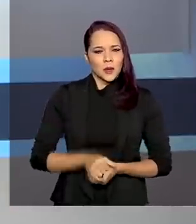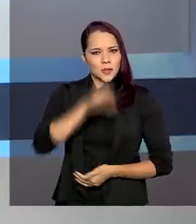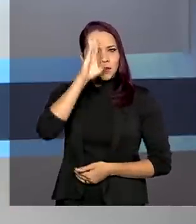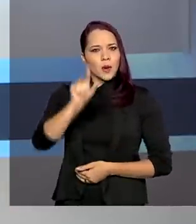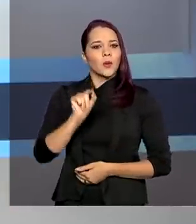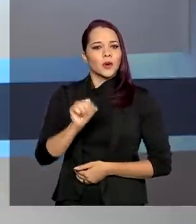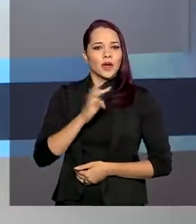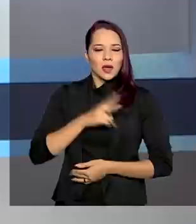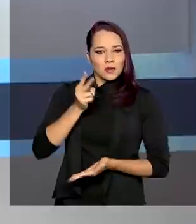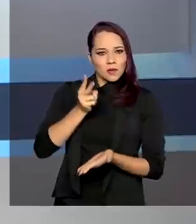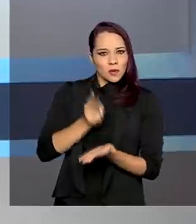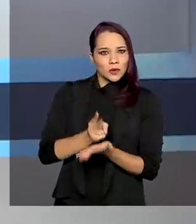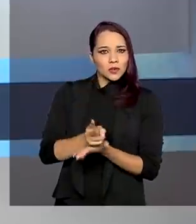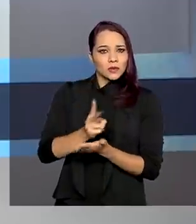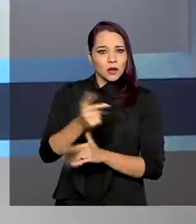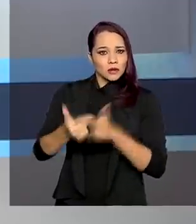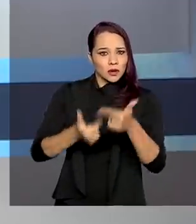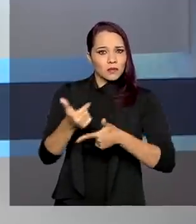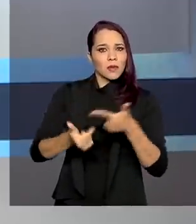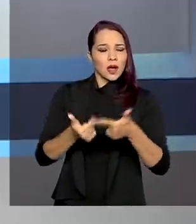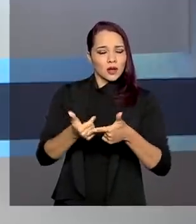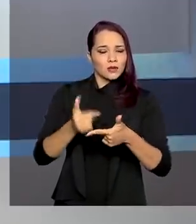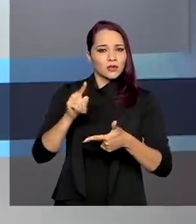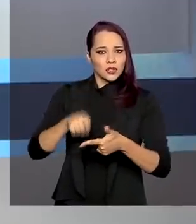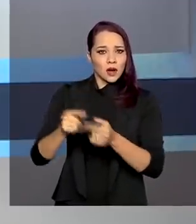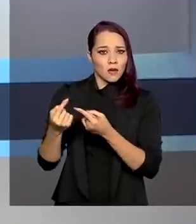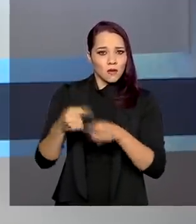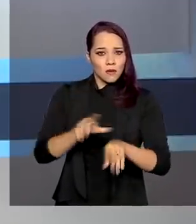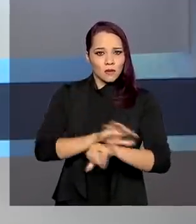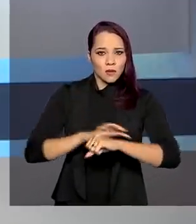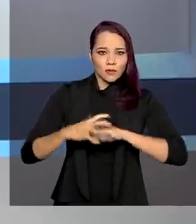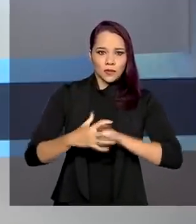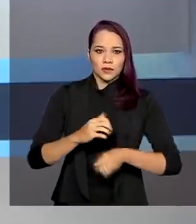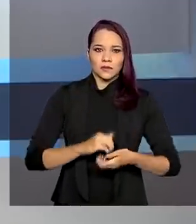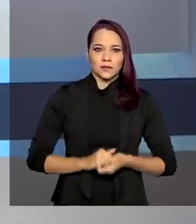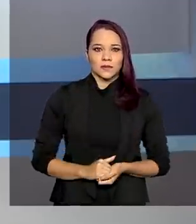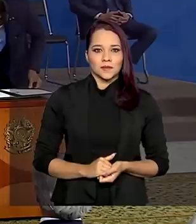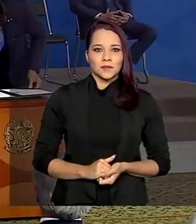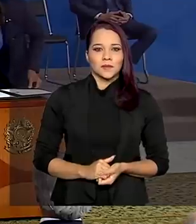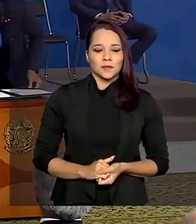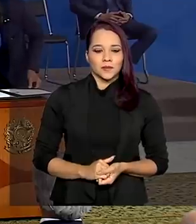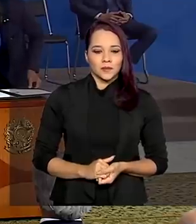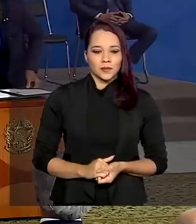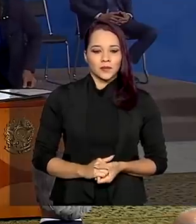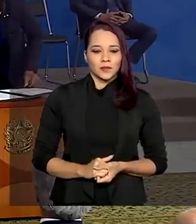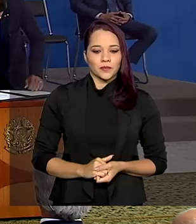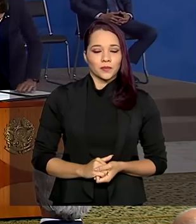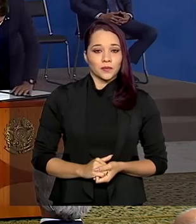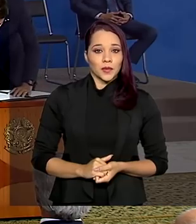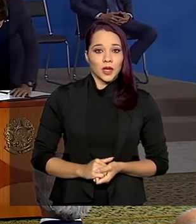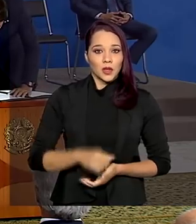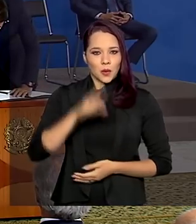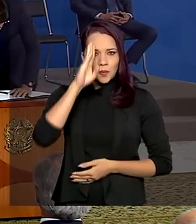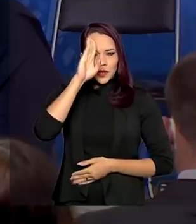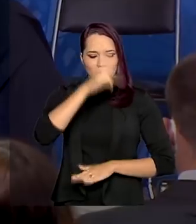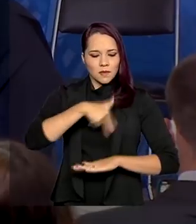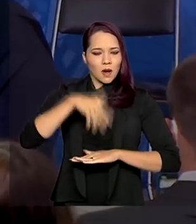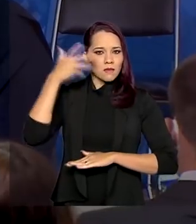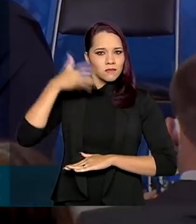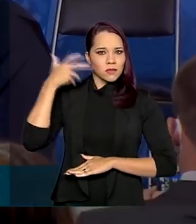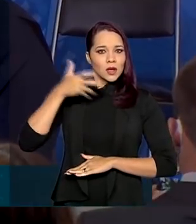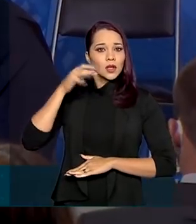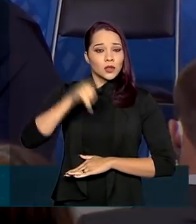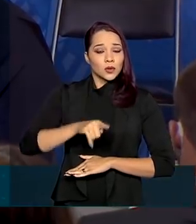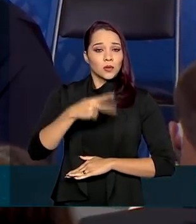manutenção das ações já desenvolvidas no combate à Covid-19. A palavra-chave do mandato do